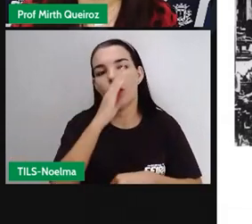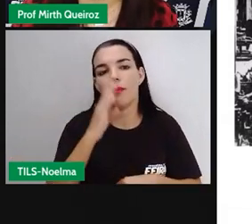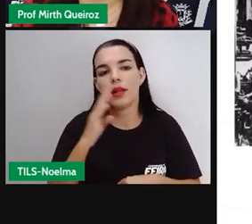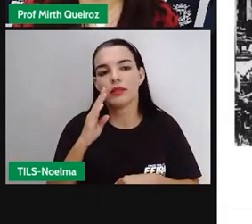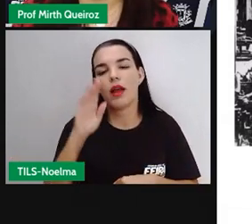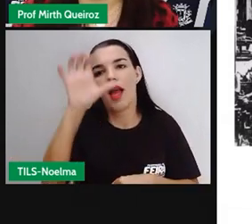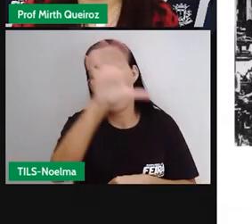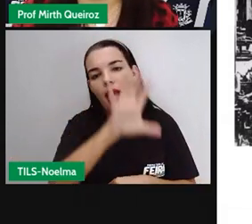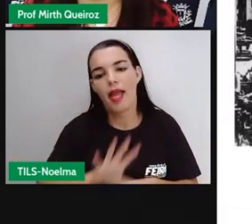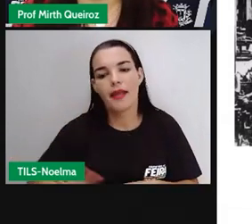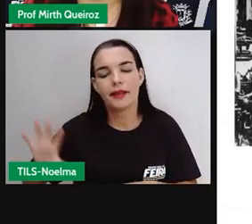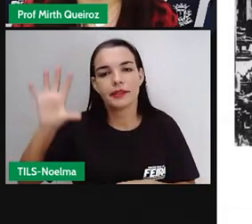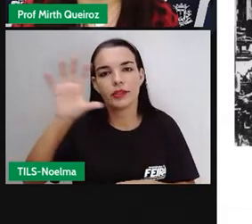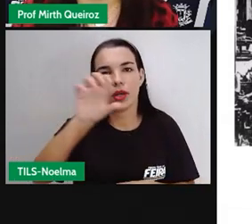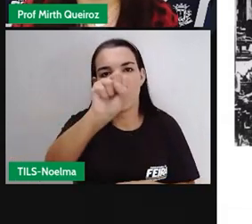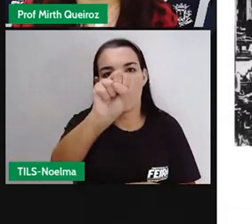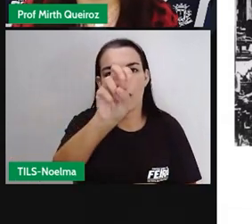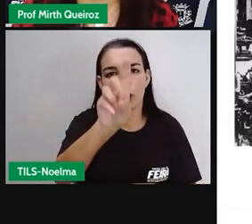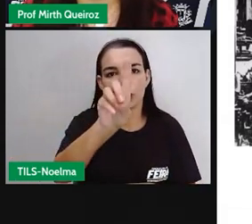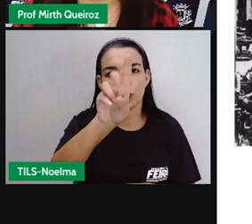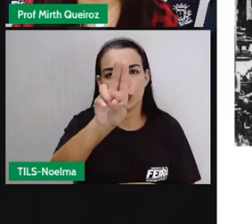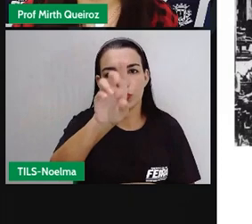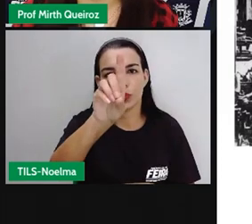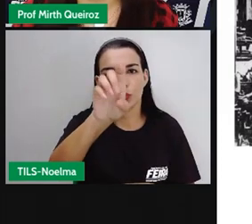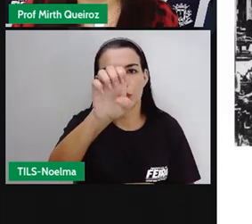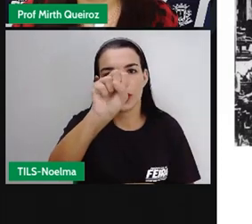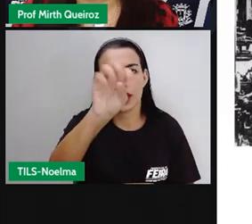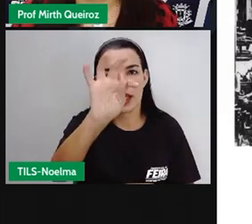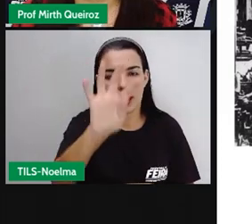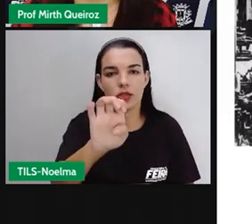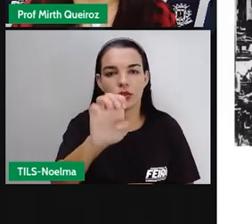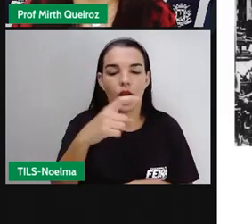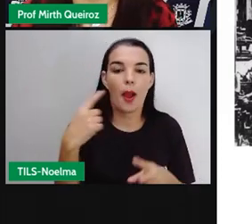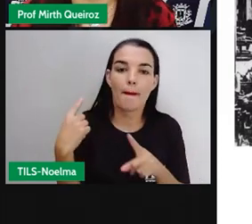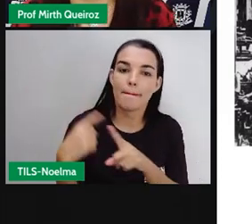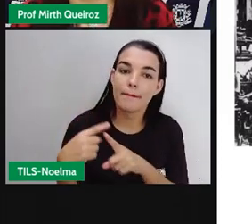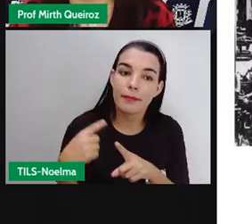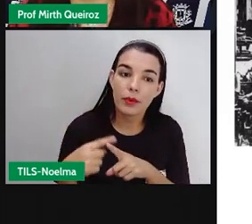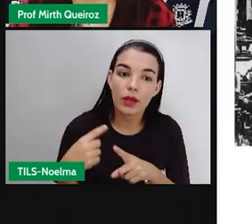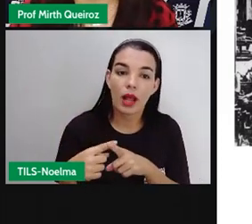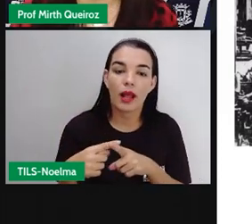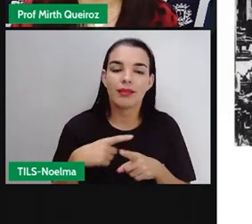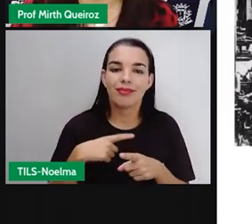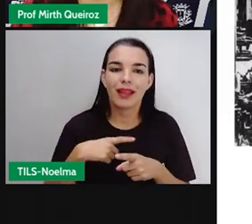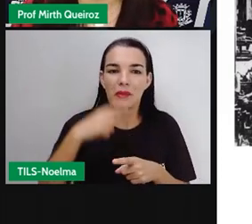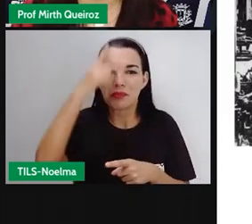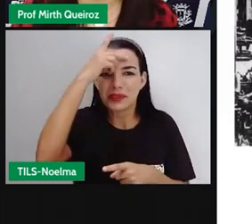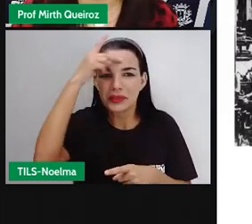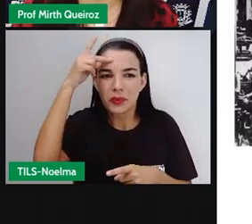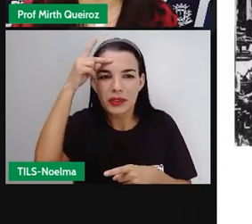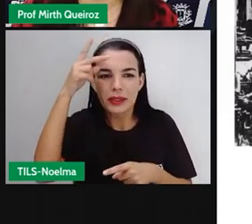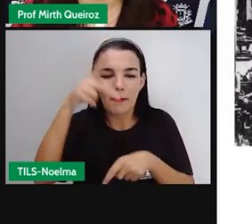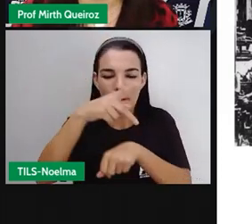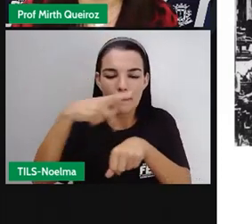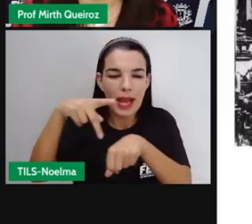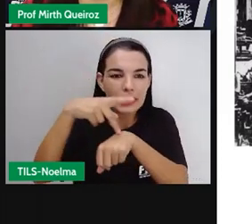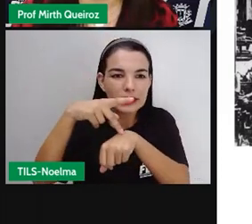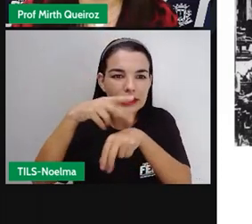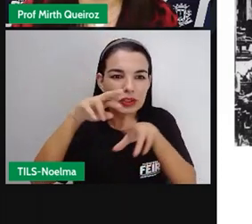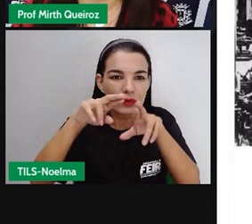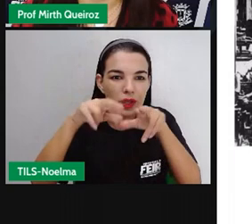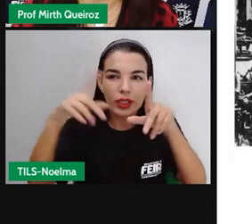vida e era onde se tinha o maior cultivo de café, então eles iam para ali. Essa produção do café também